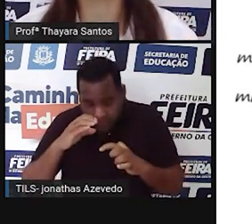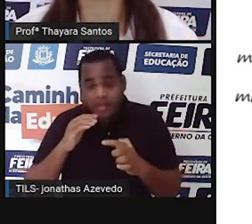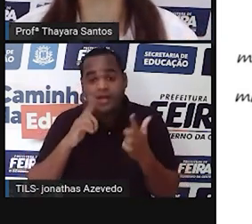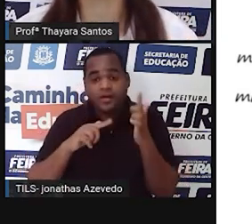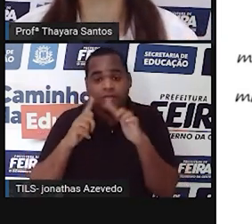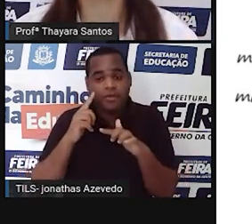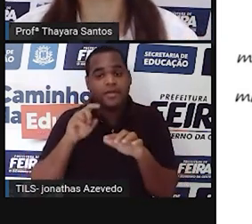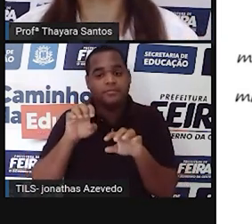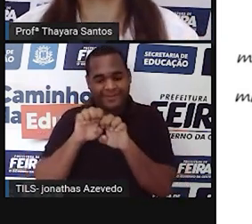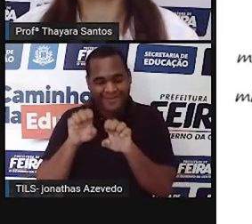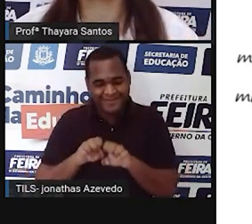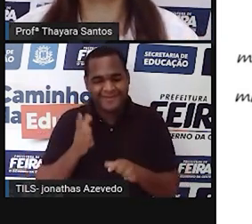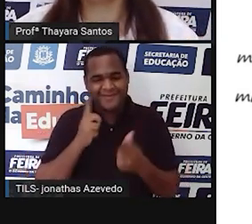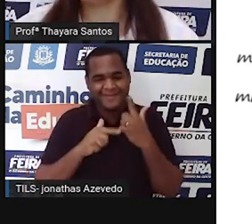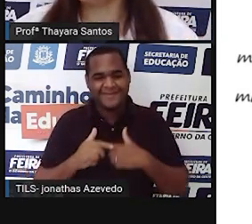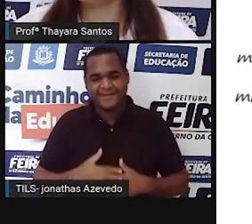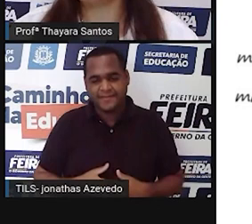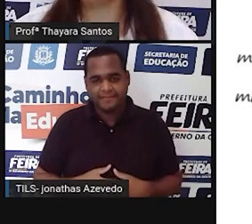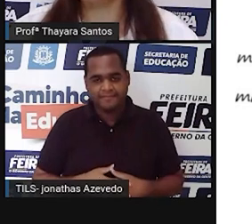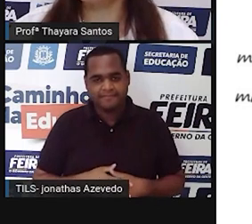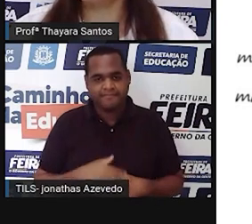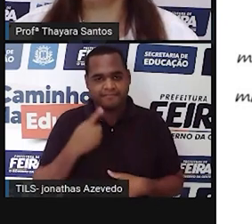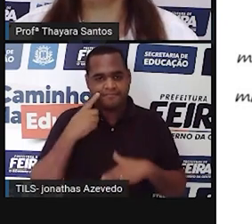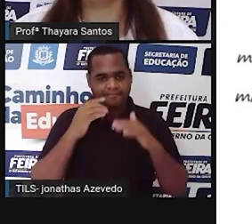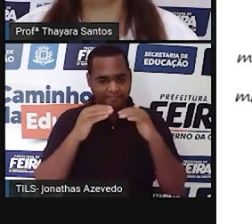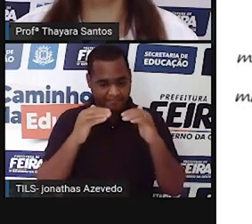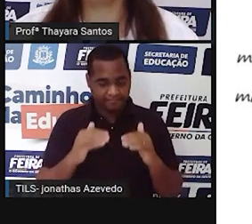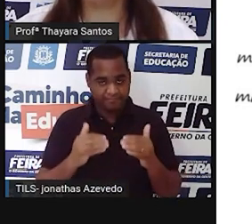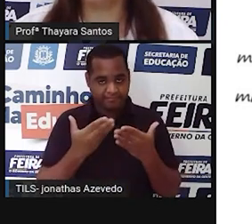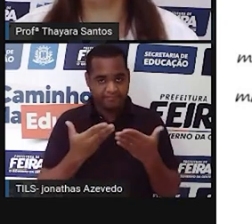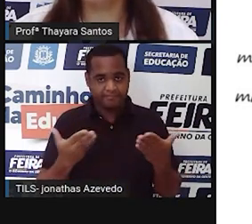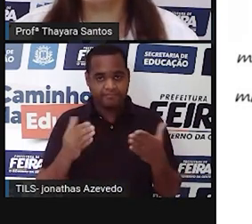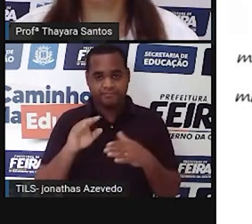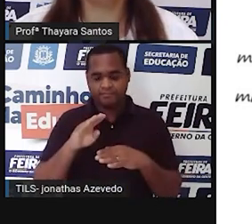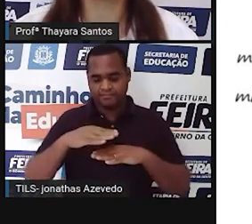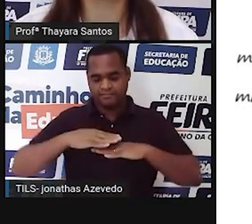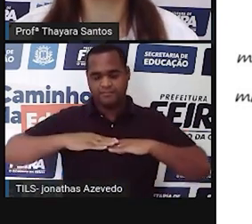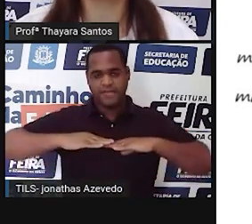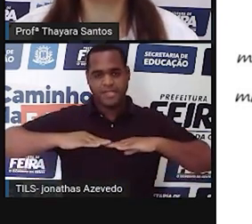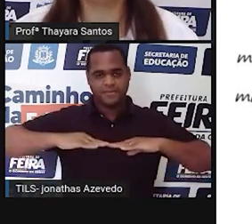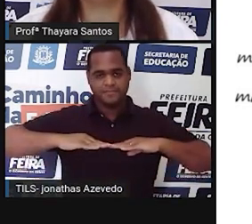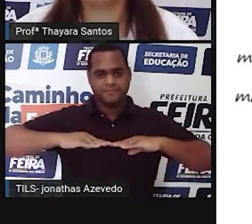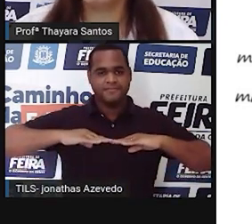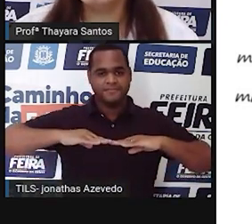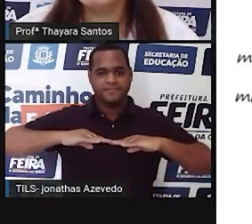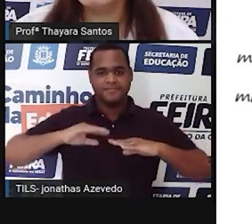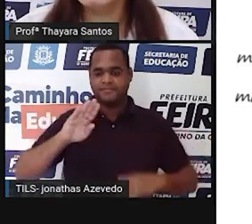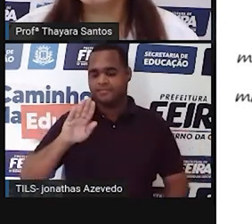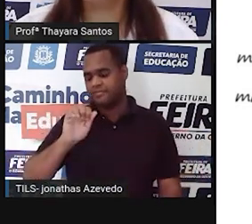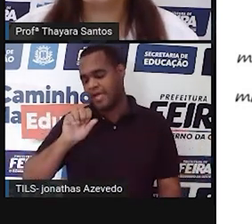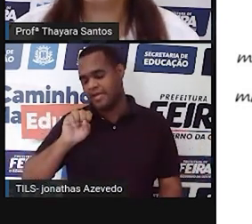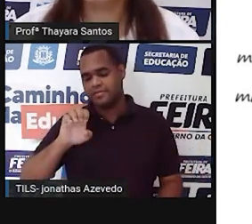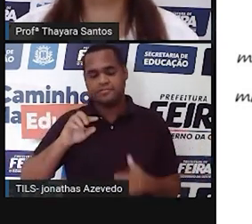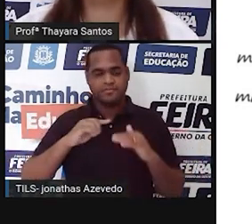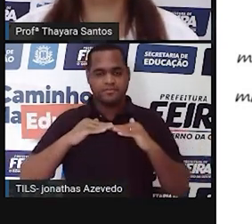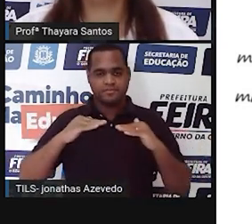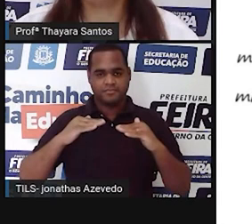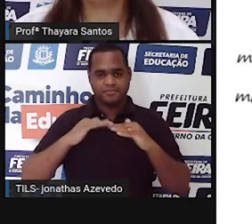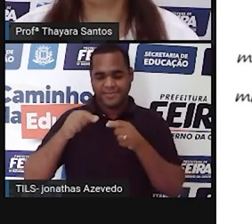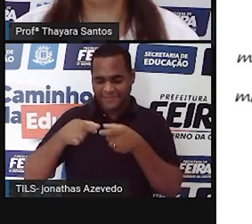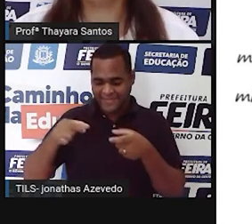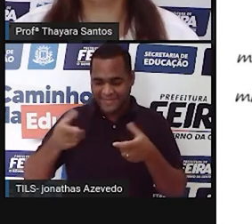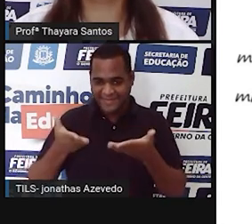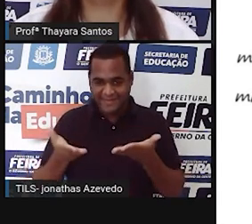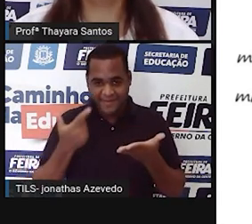direito as estruturas. Aqui embaixo, a gente tem o que a gente chama de base, que é onde eu vou colocar aquela lâmina. A gente